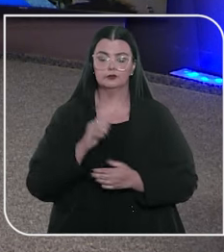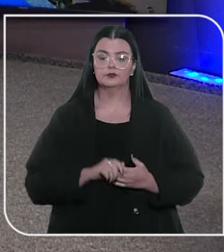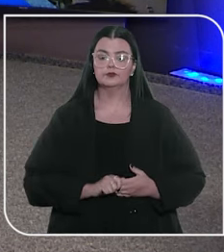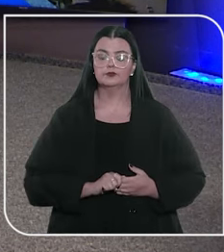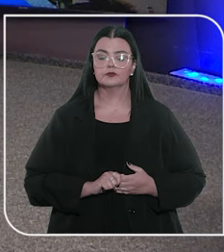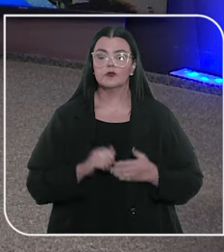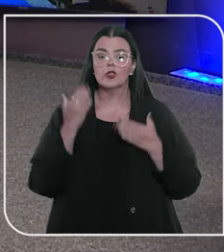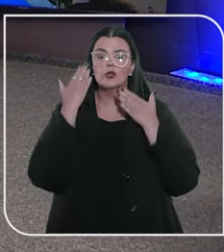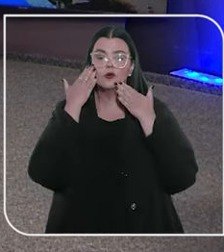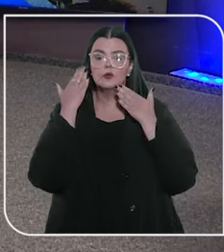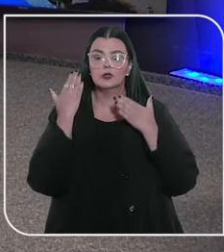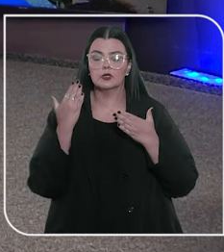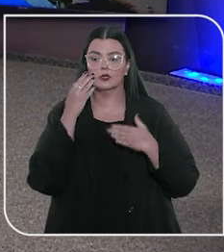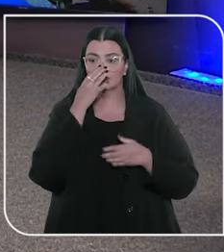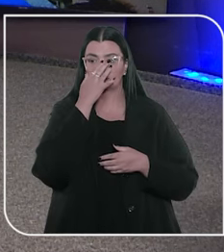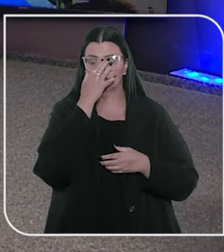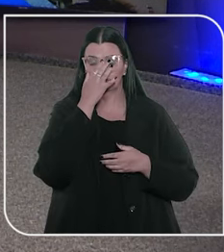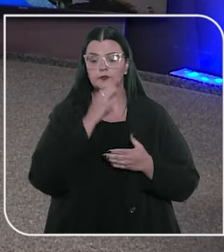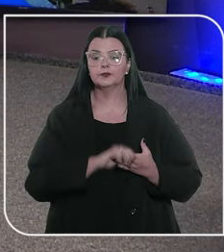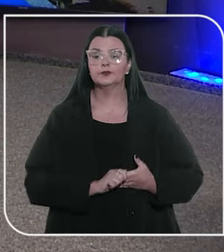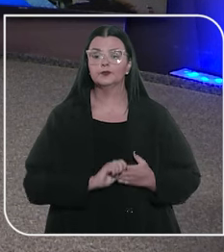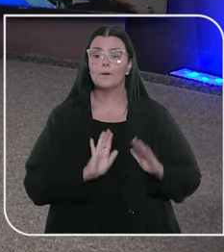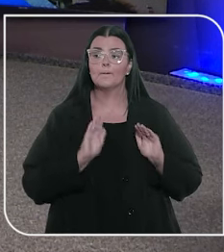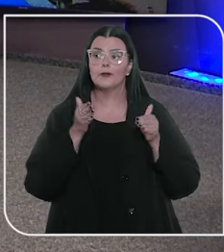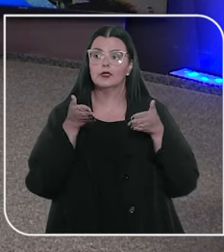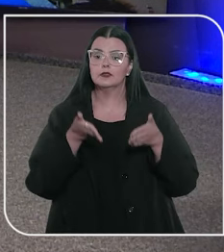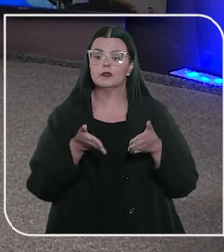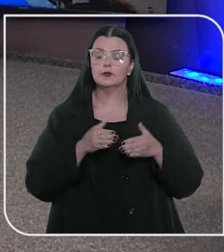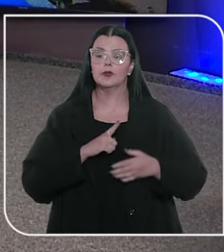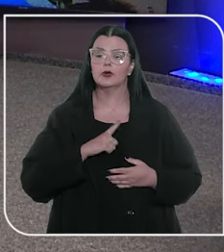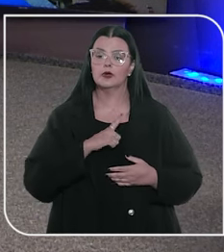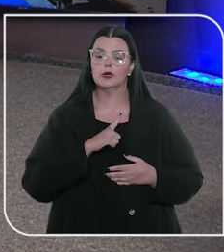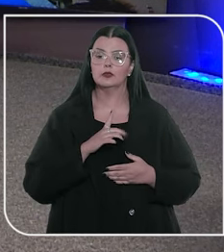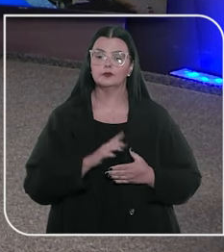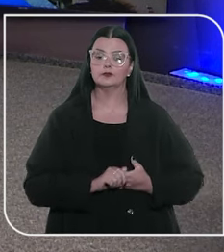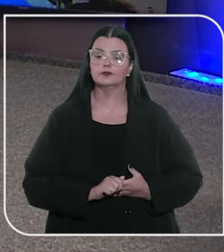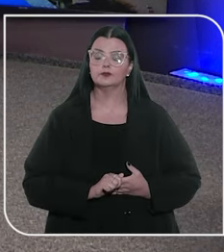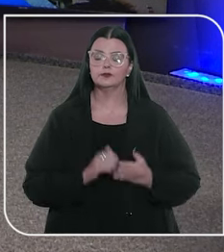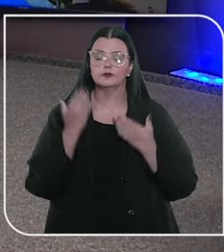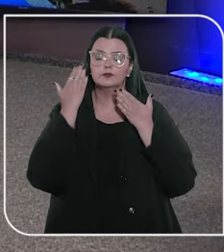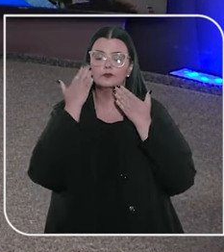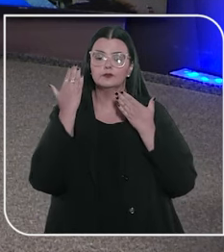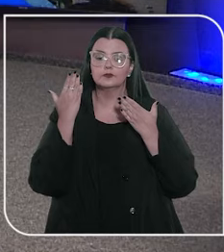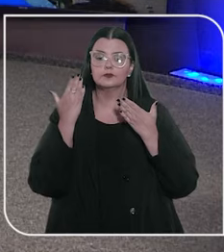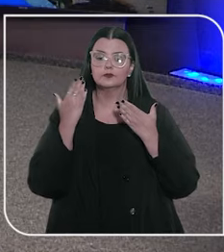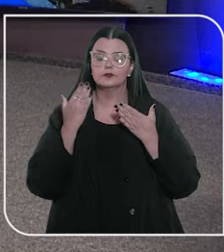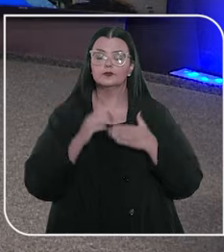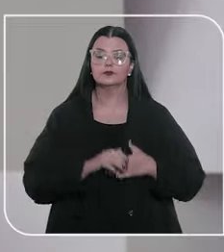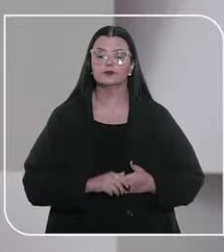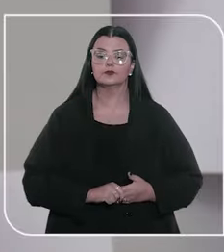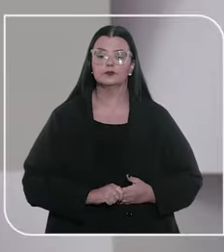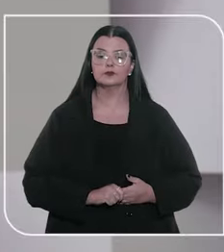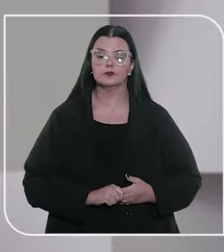É isso, Cátia. Muito obrigada mais uma vez, Samanta, pela sua participação aqui no estúdio. Eu que agradeço.